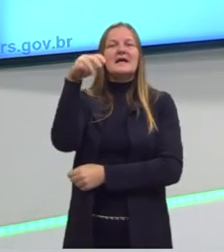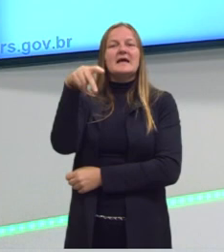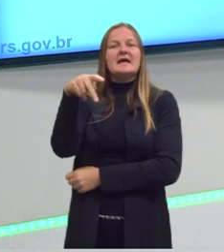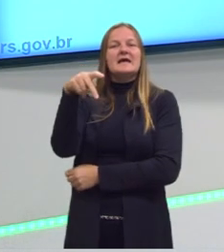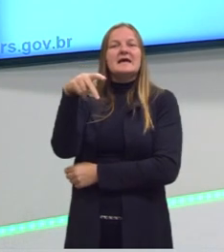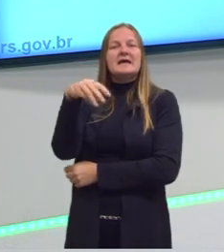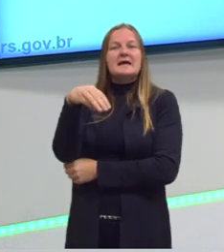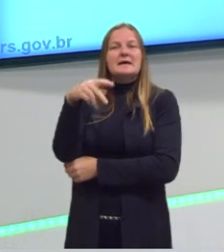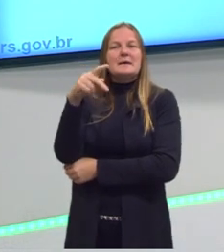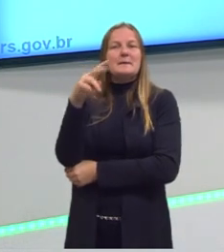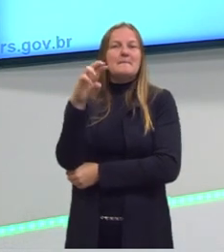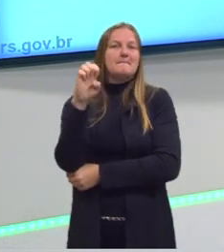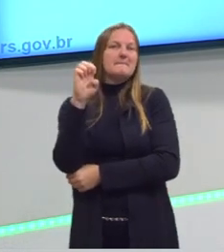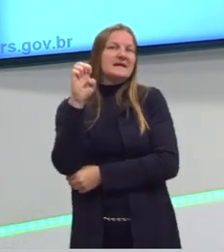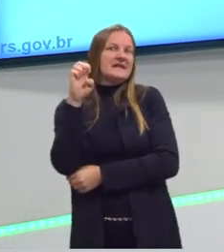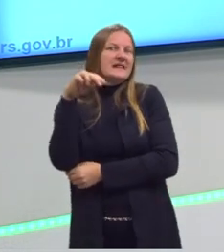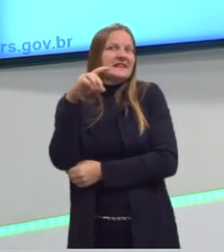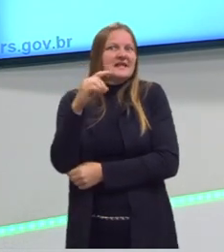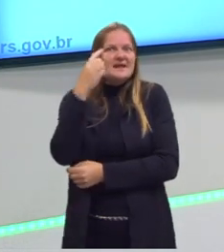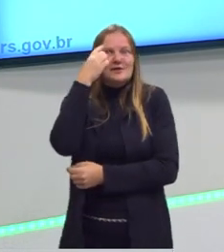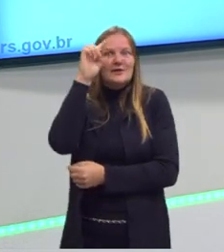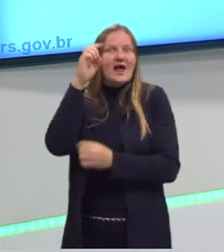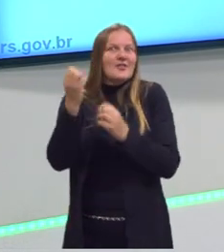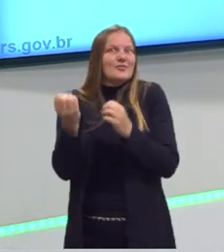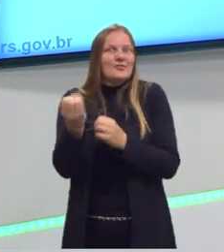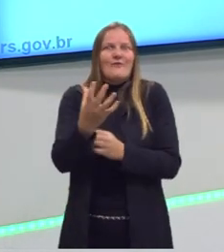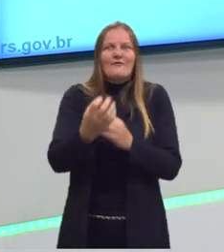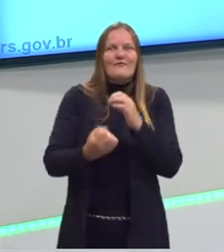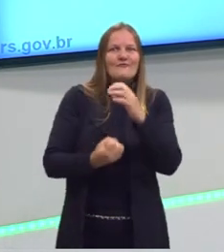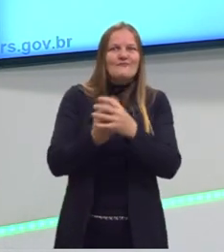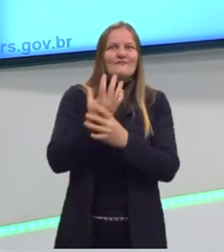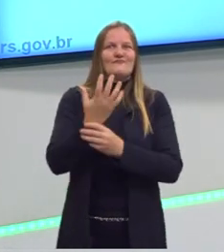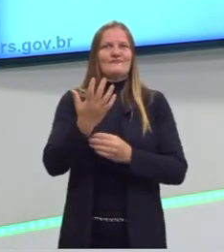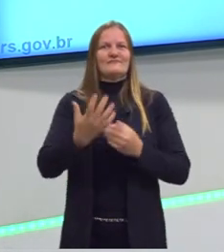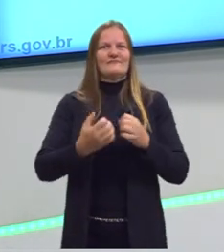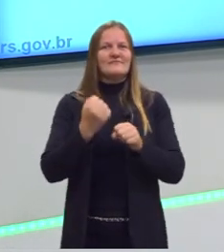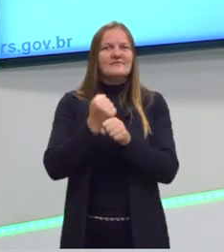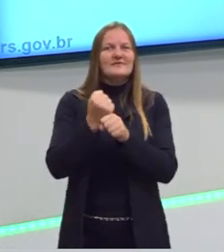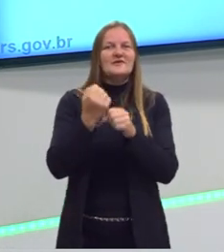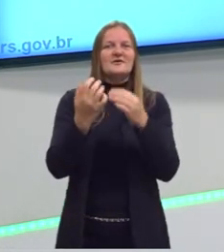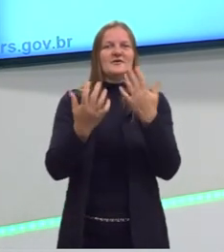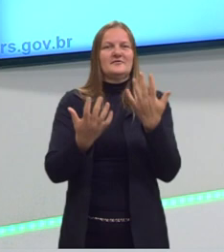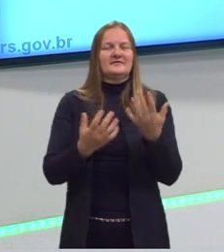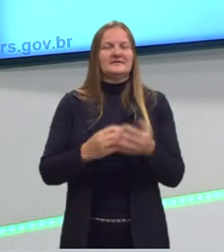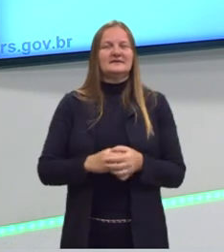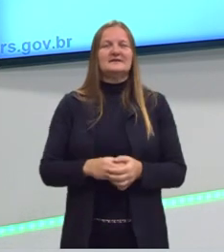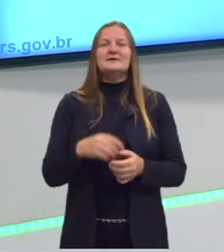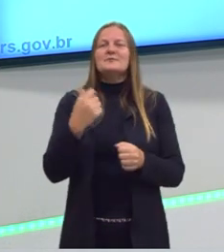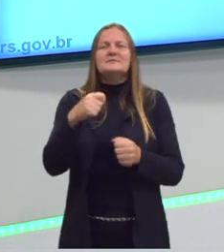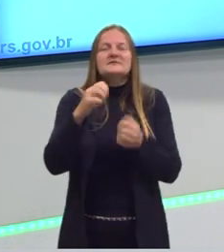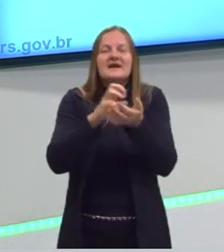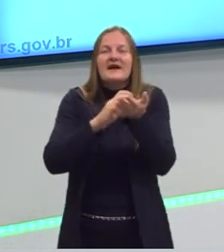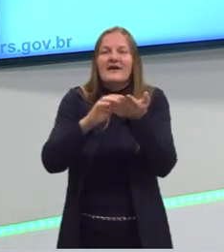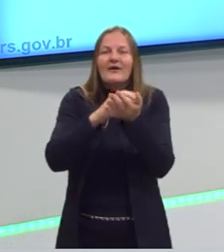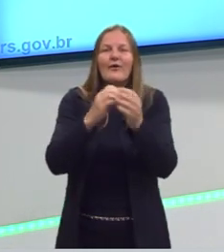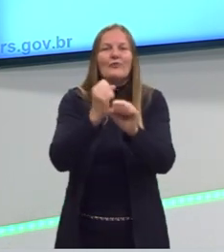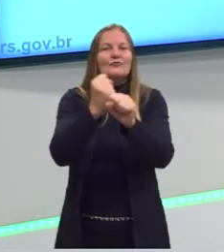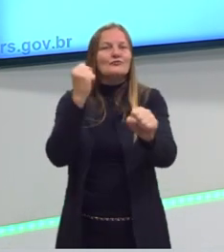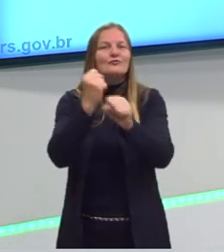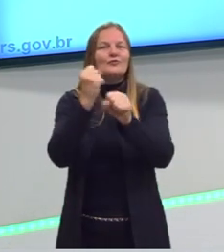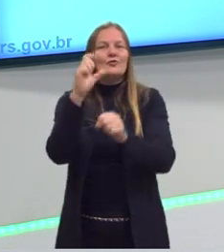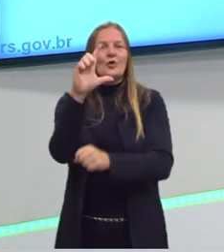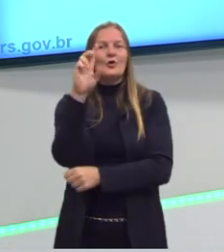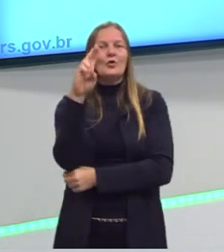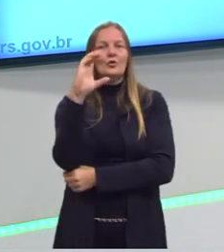custos para obter o preço. E esse cálculo do custo e o preço final, né? Para obter o lucro, ele precisa se basear nas